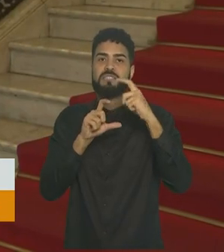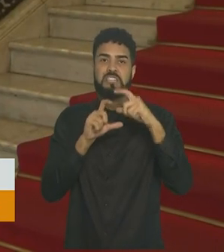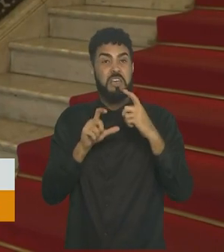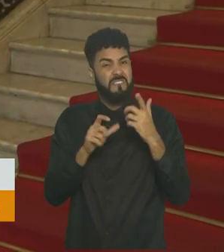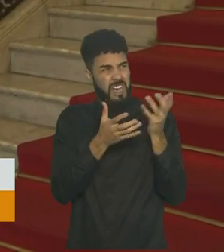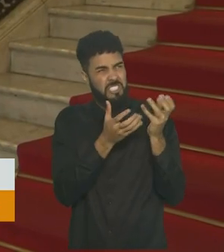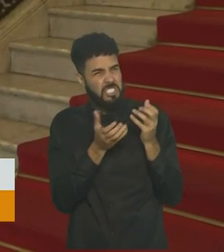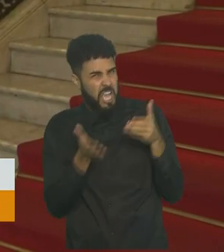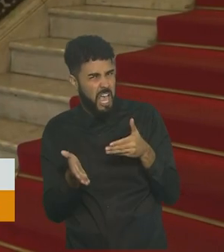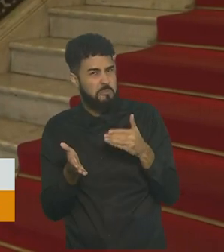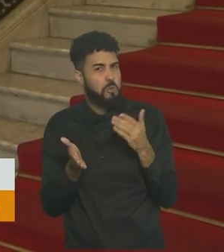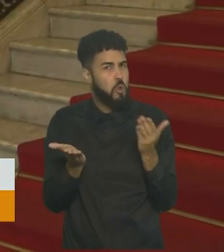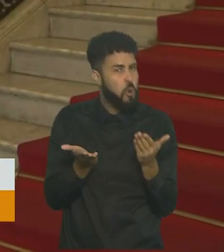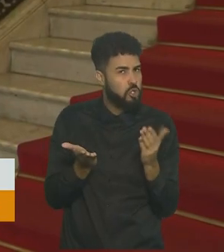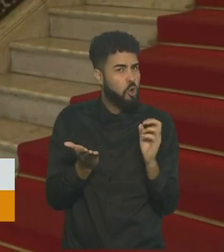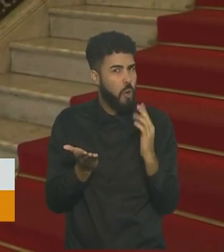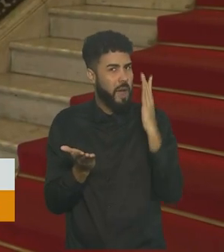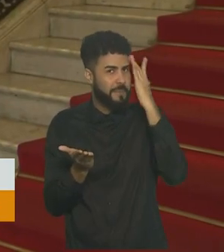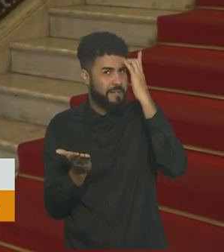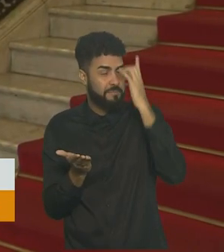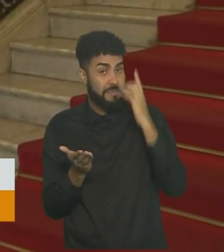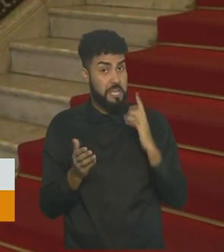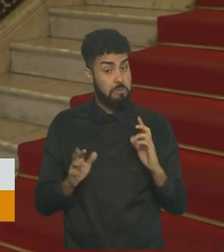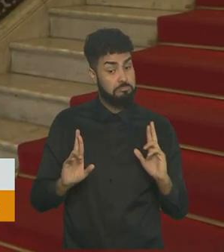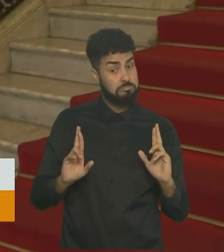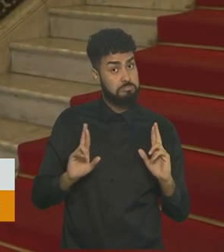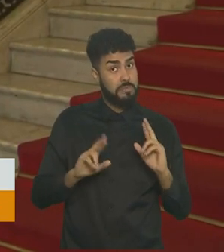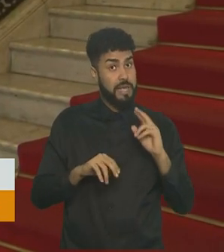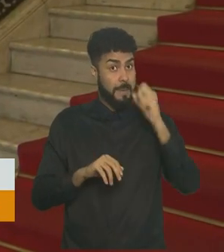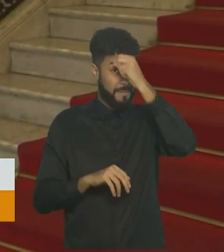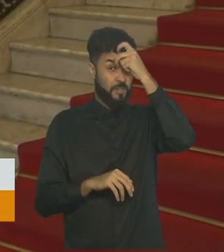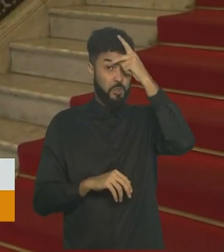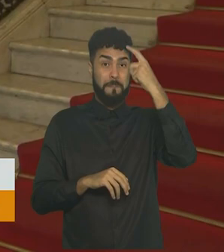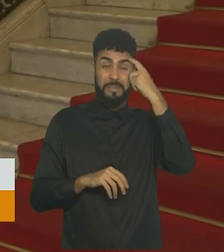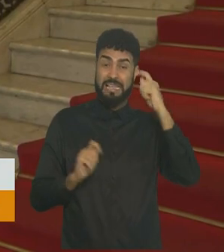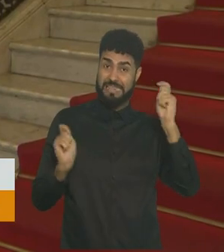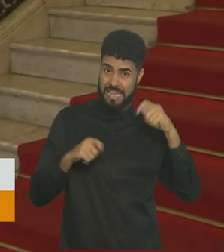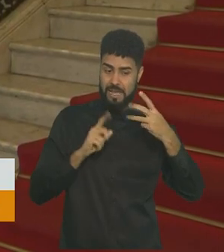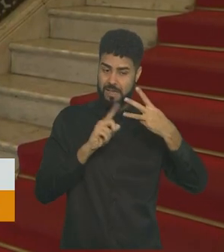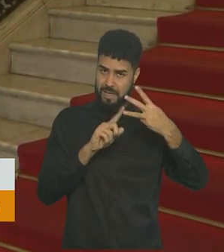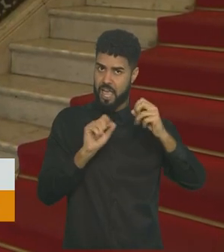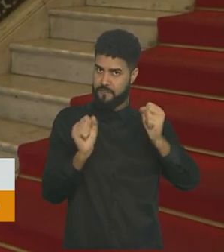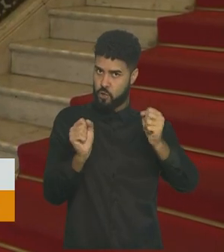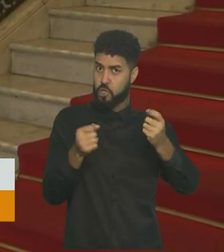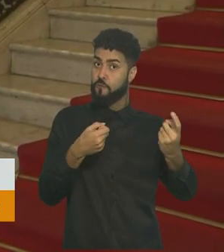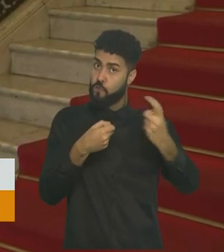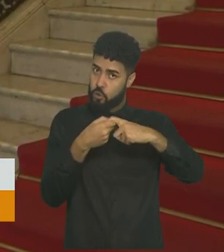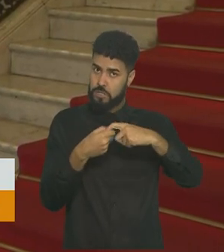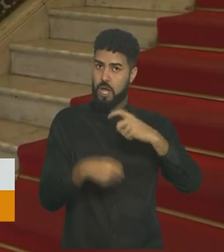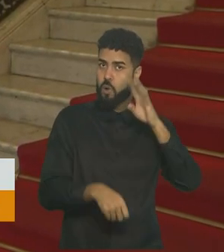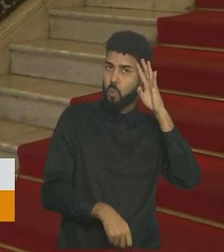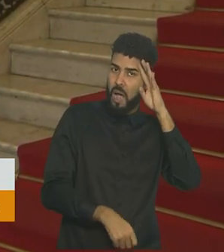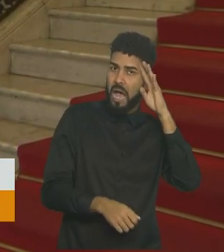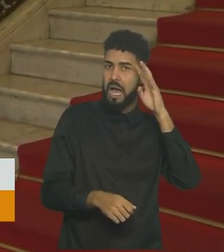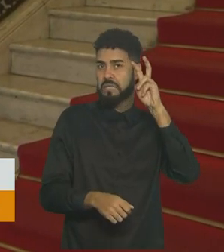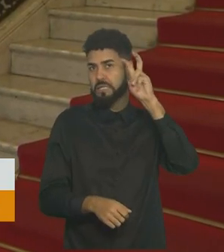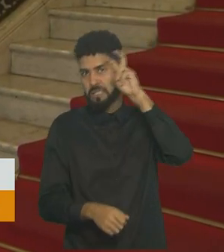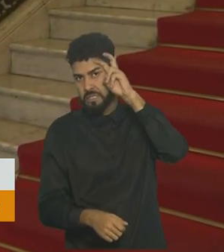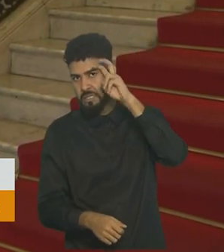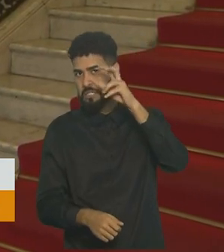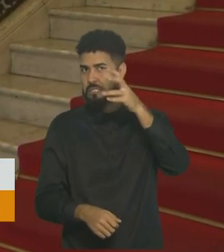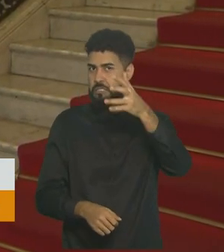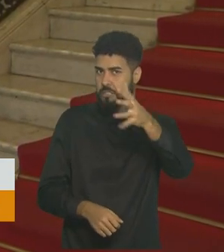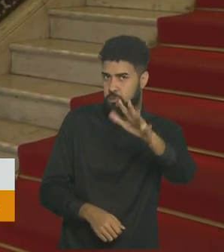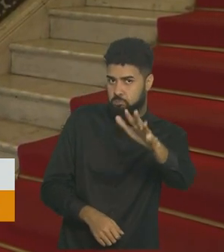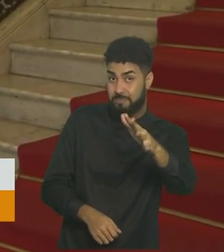hoje e amanhã e a expectativa da Prefeitura é que o calendário poderá ser retomado com a dose de reforço entre quarta e, no máximo, quinta